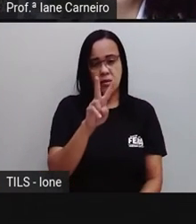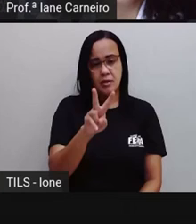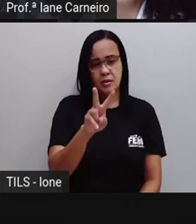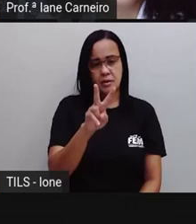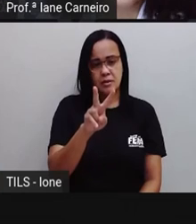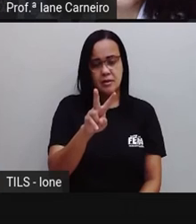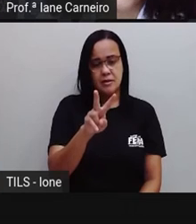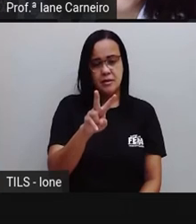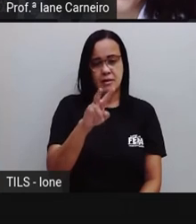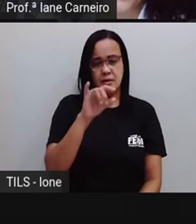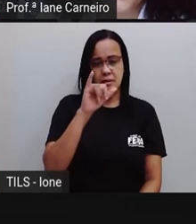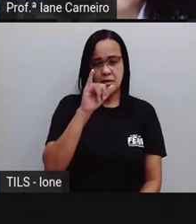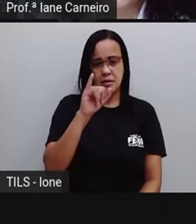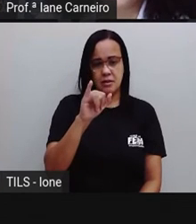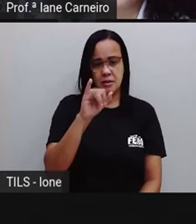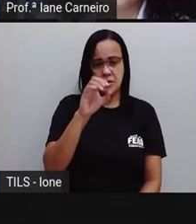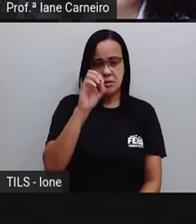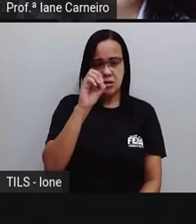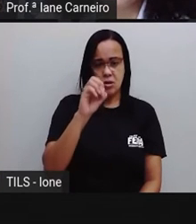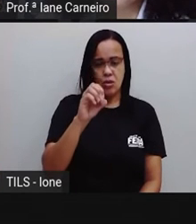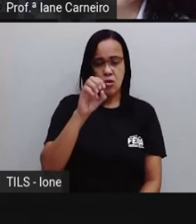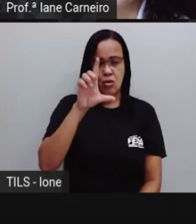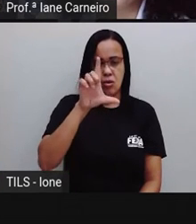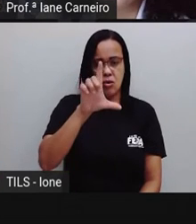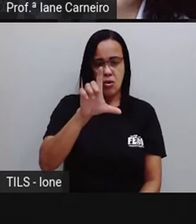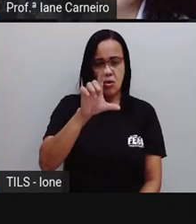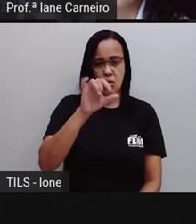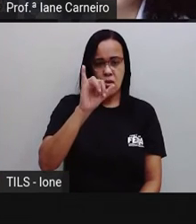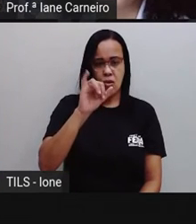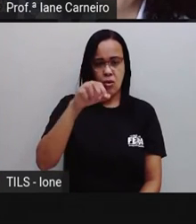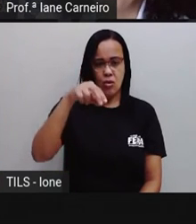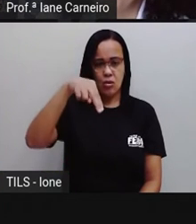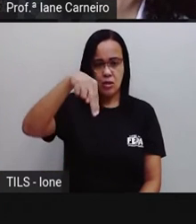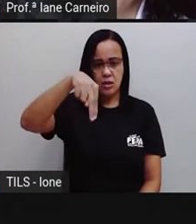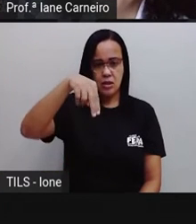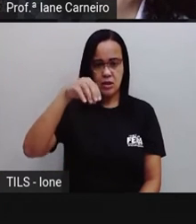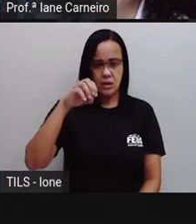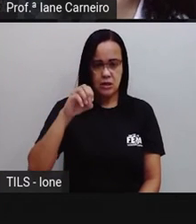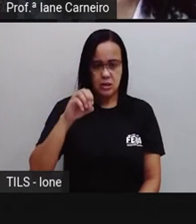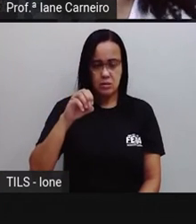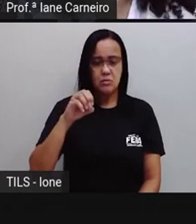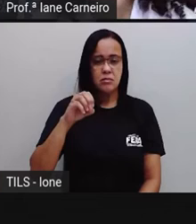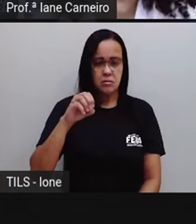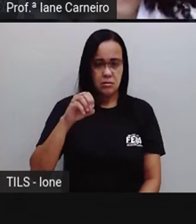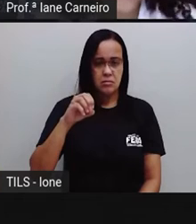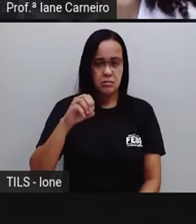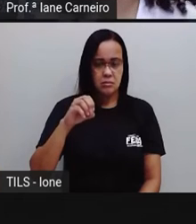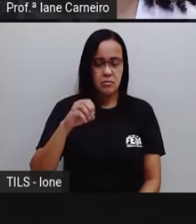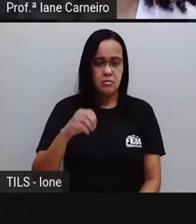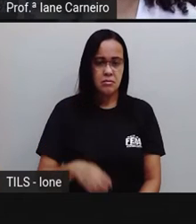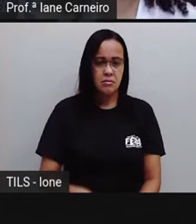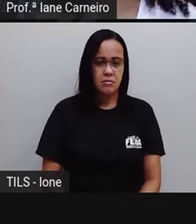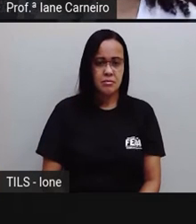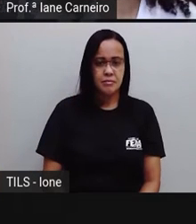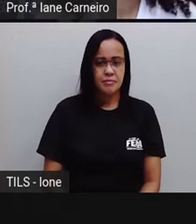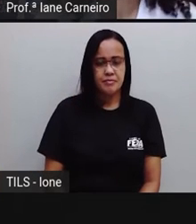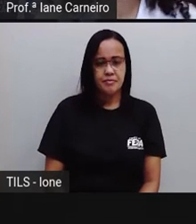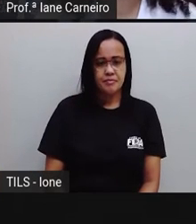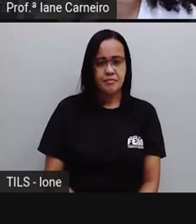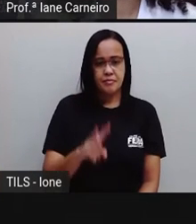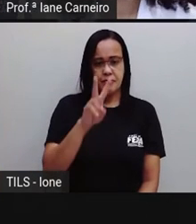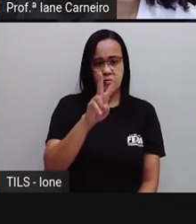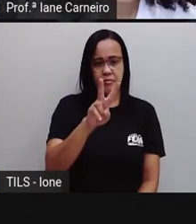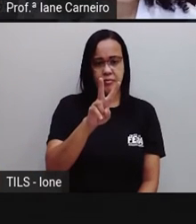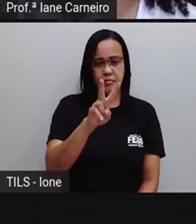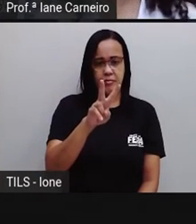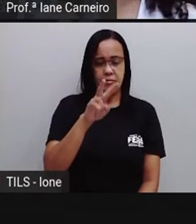Escrevam aí VIOLINO. VIOLINO. Vamos lá, ó. VI. E